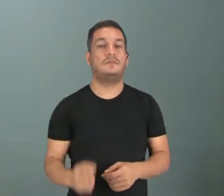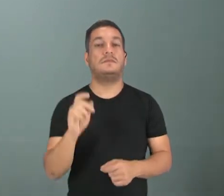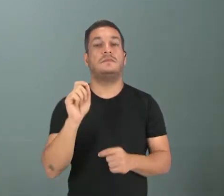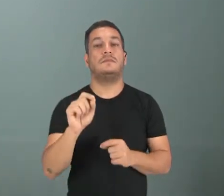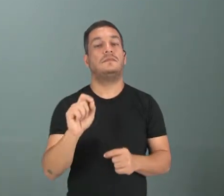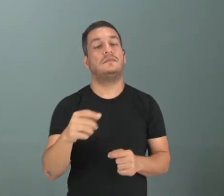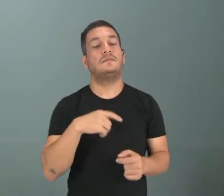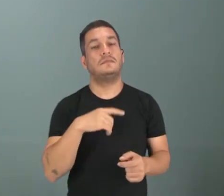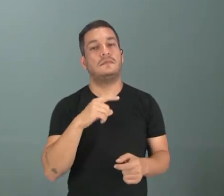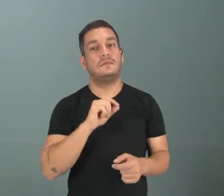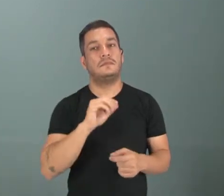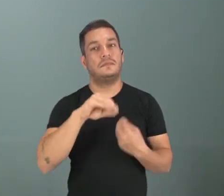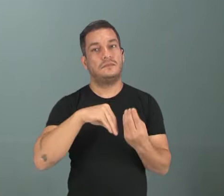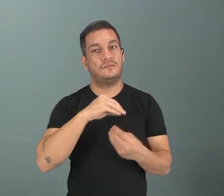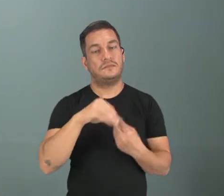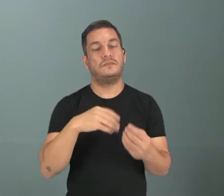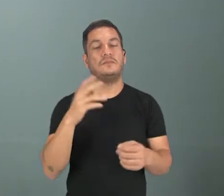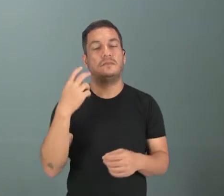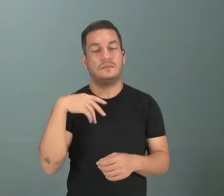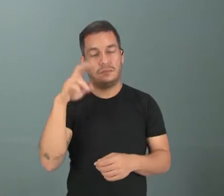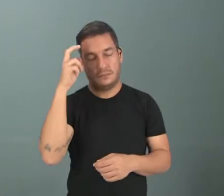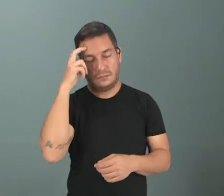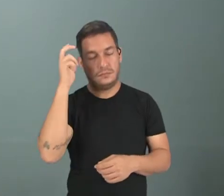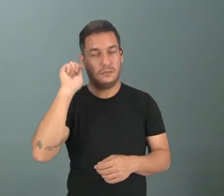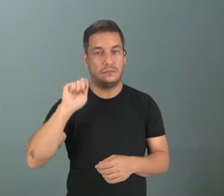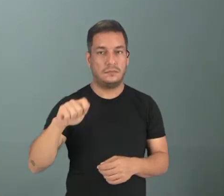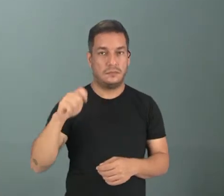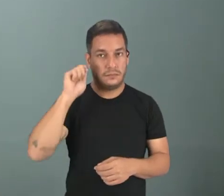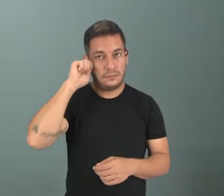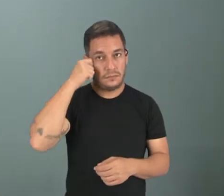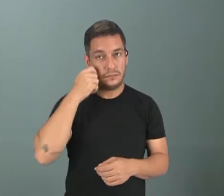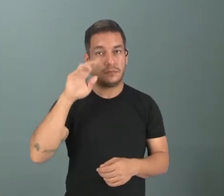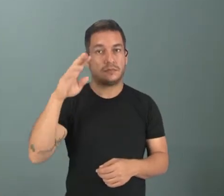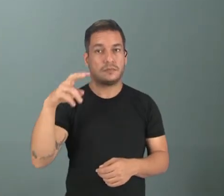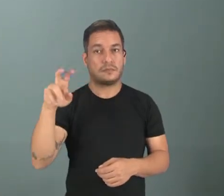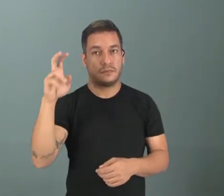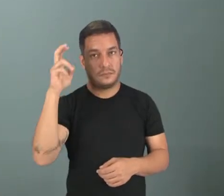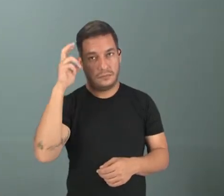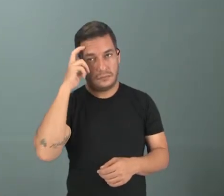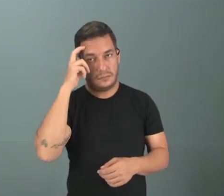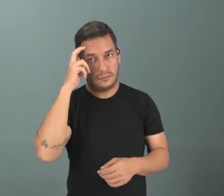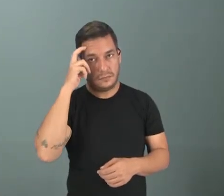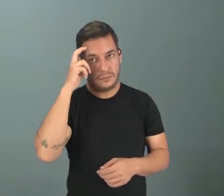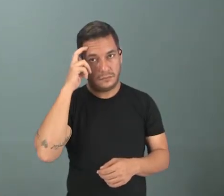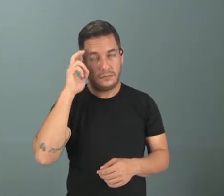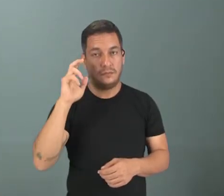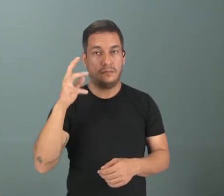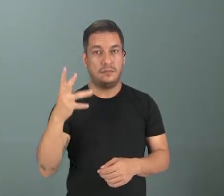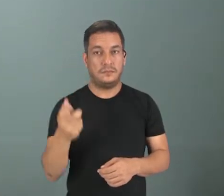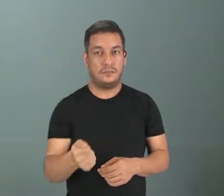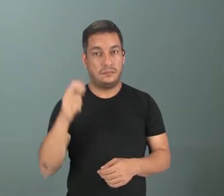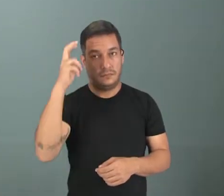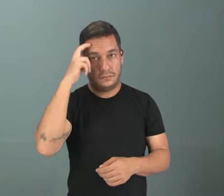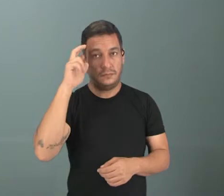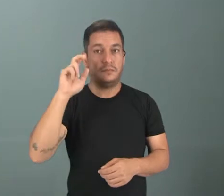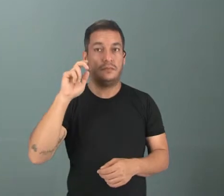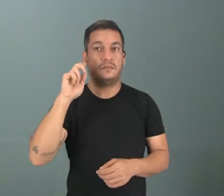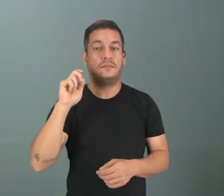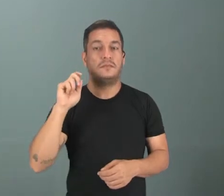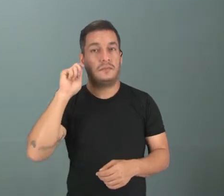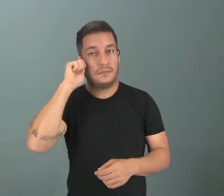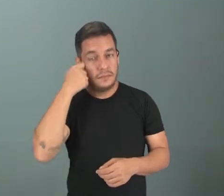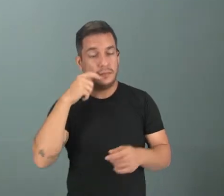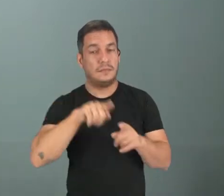fez parte da cultura africana, da cultura negra, que acabou se misturando com a nossa própria cultura e